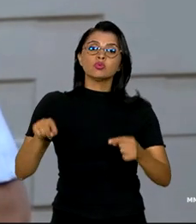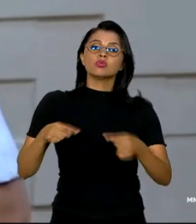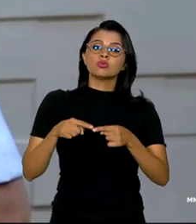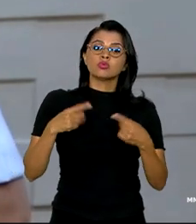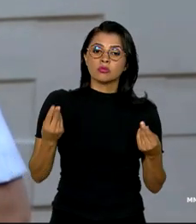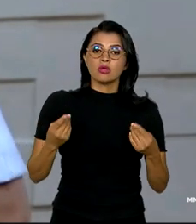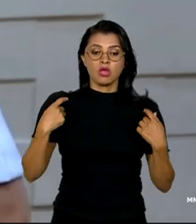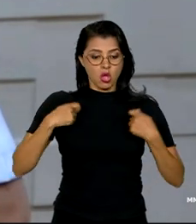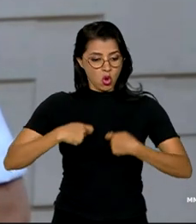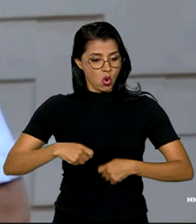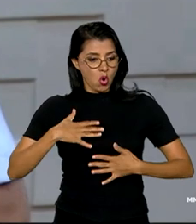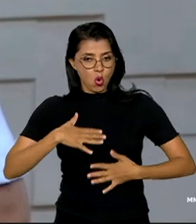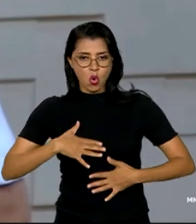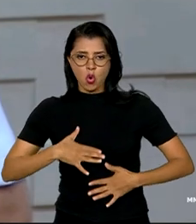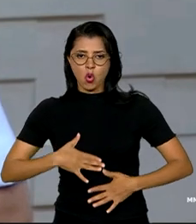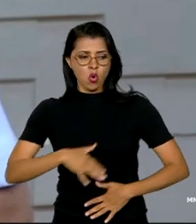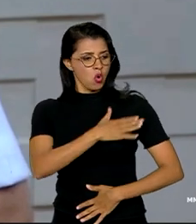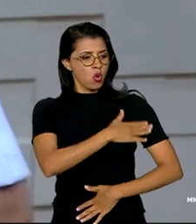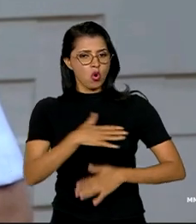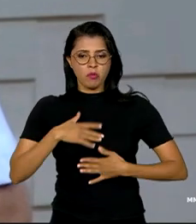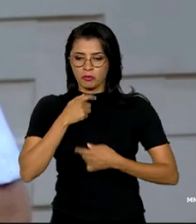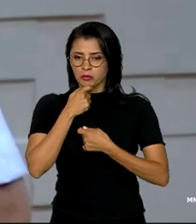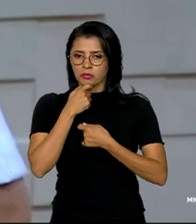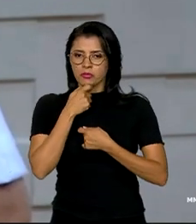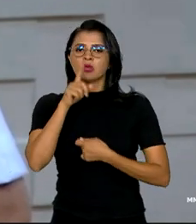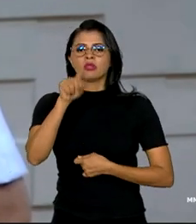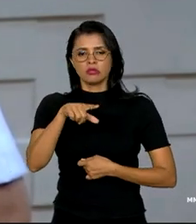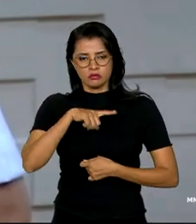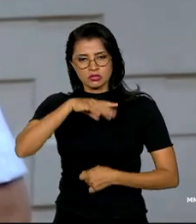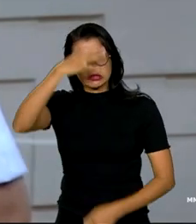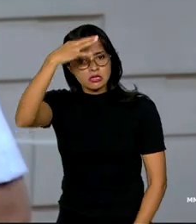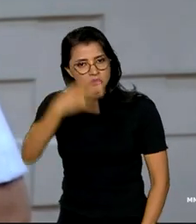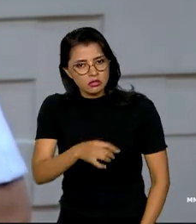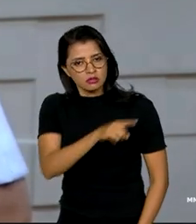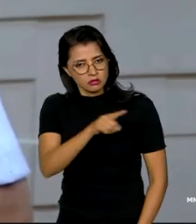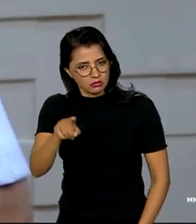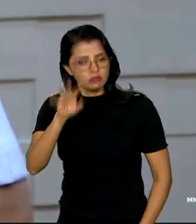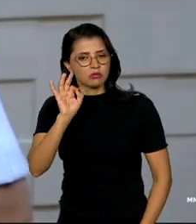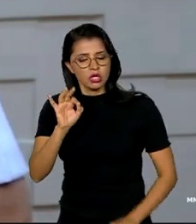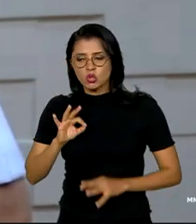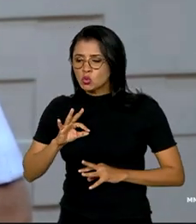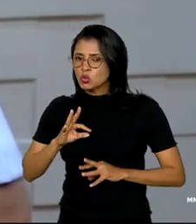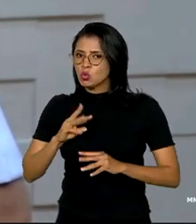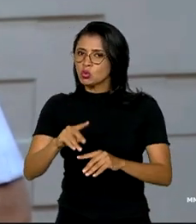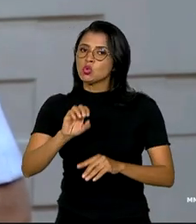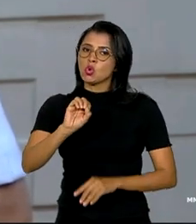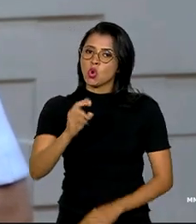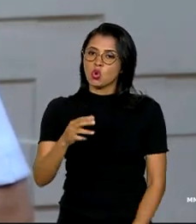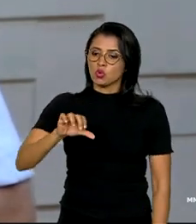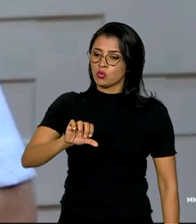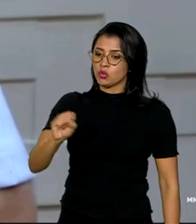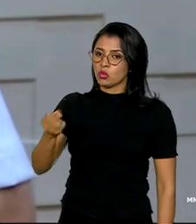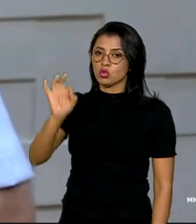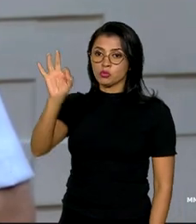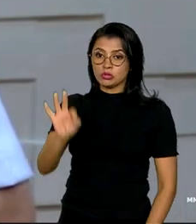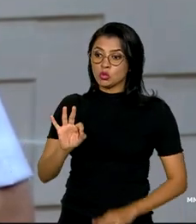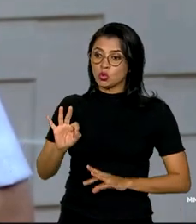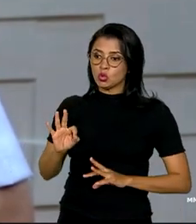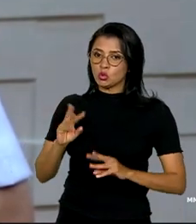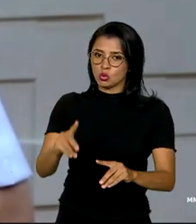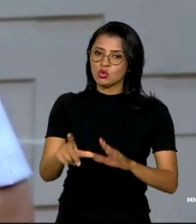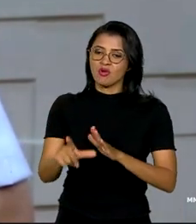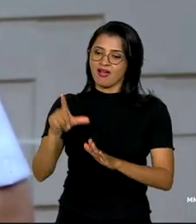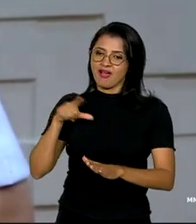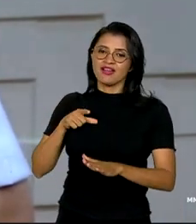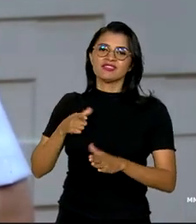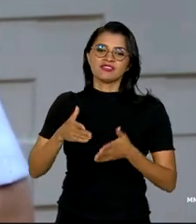trajando nossas roupas, usando nossos microfones, tenho toda certeza que tudo, ou 98% de tudo isso, passou no